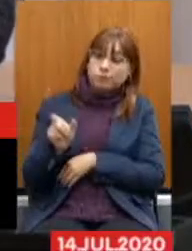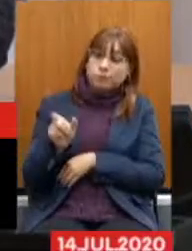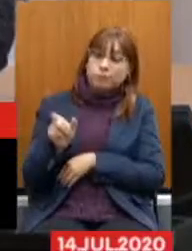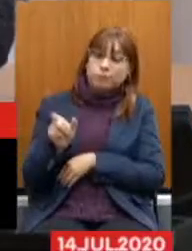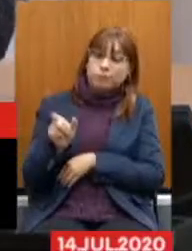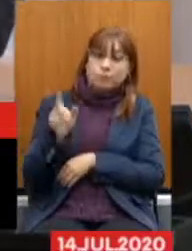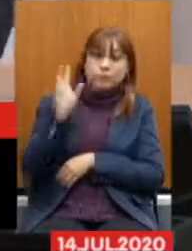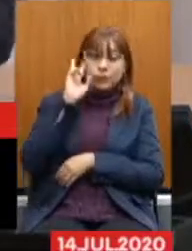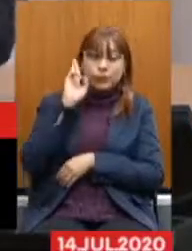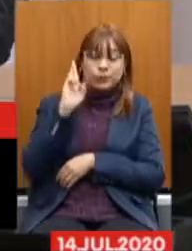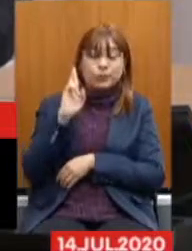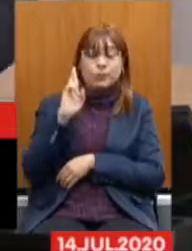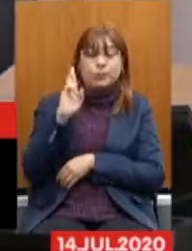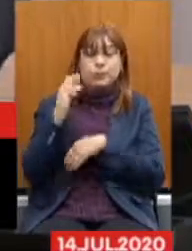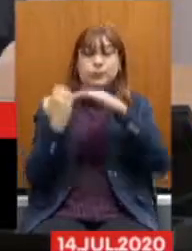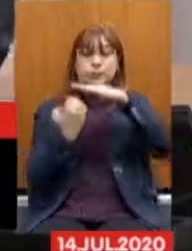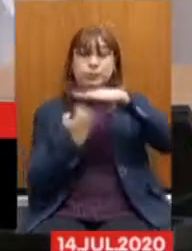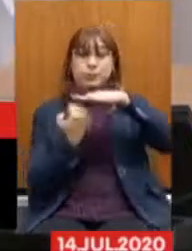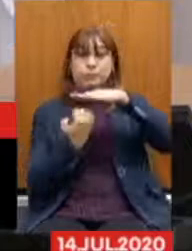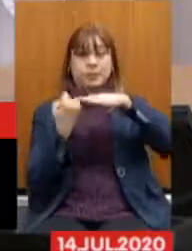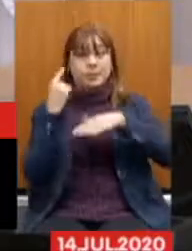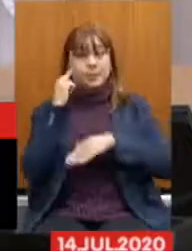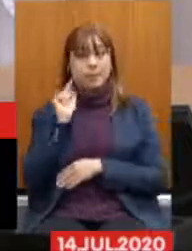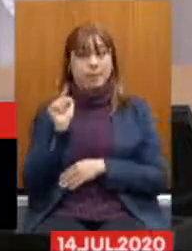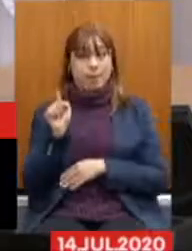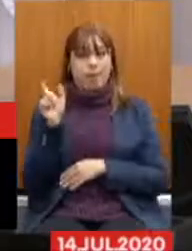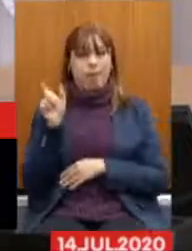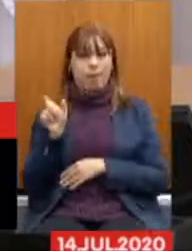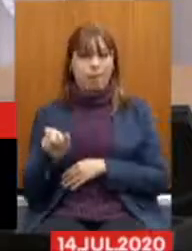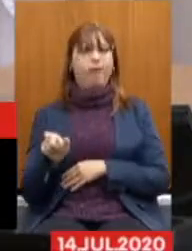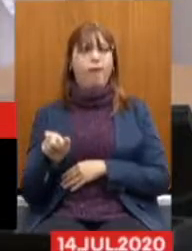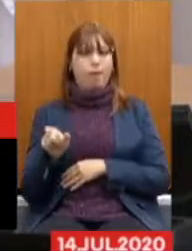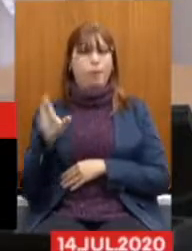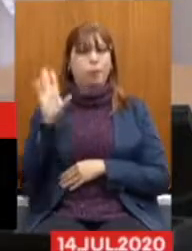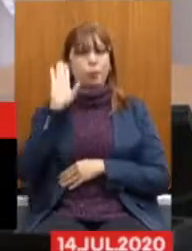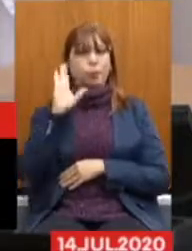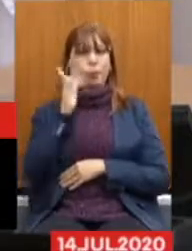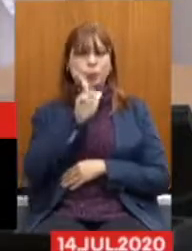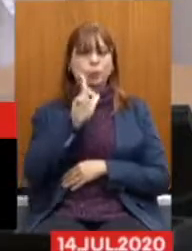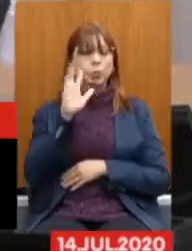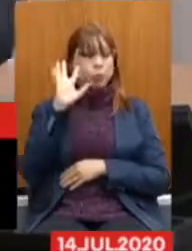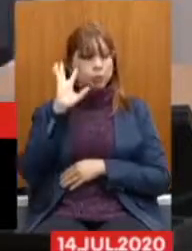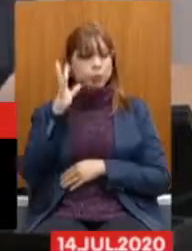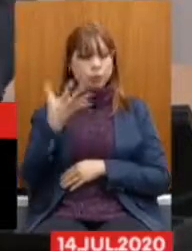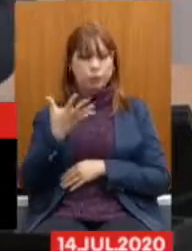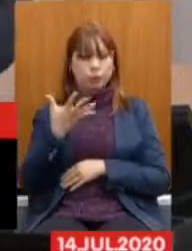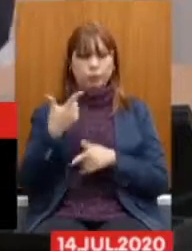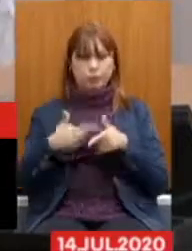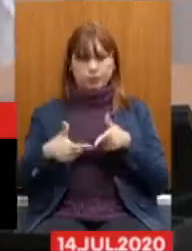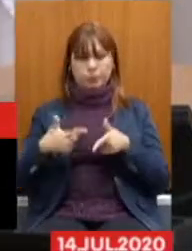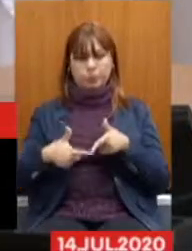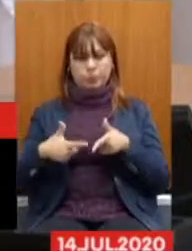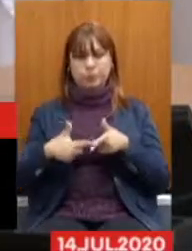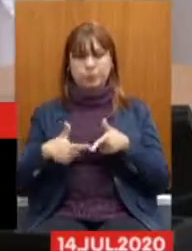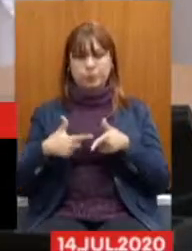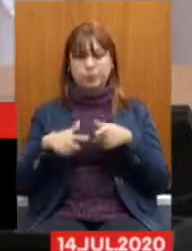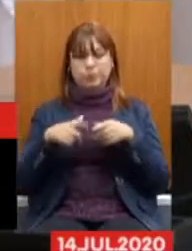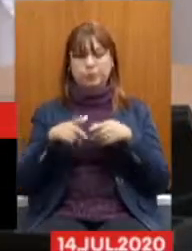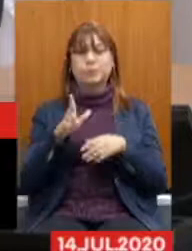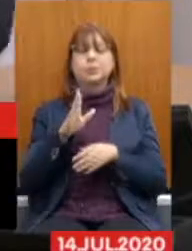achando que esse empresário seria a solução para os problemas do serviço público e do Estado de Minas Gerais.